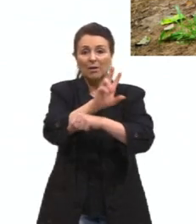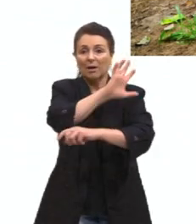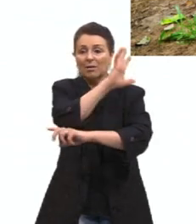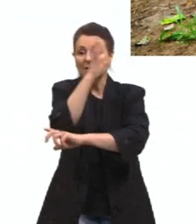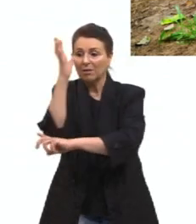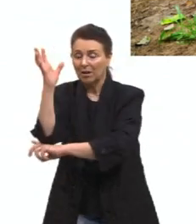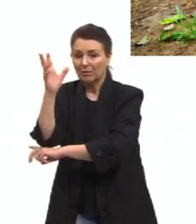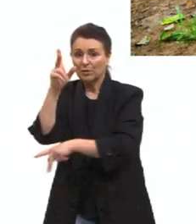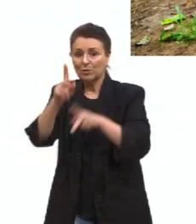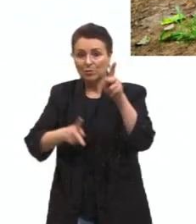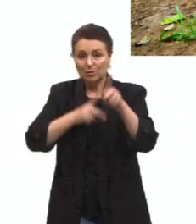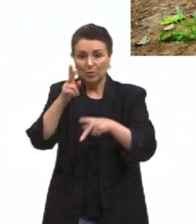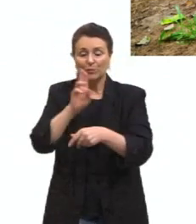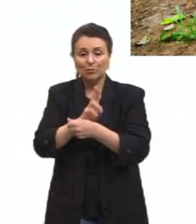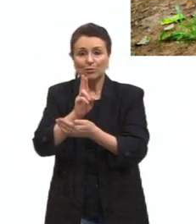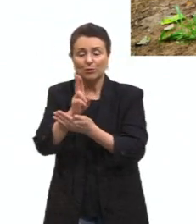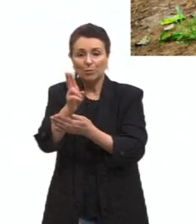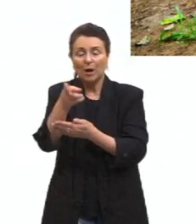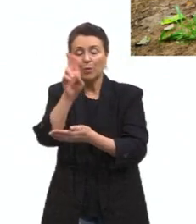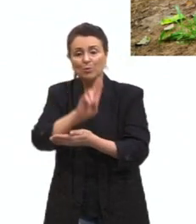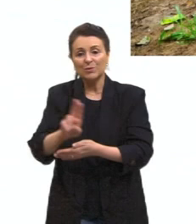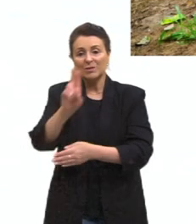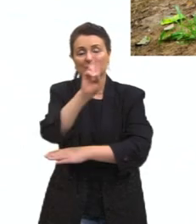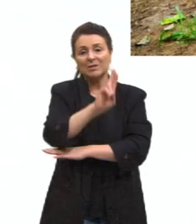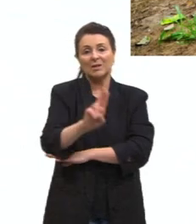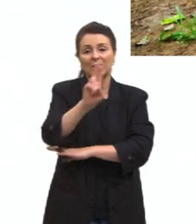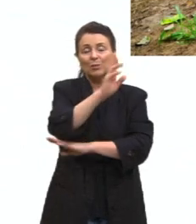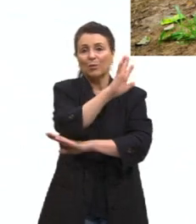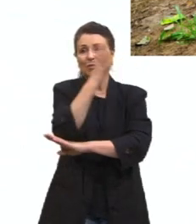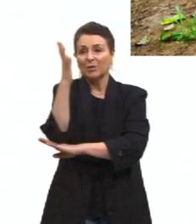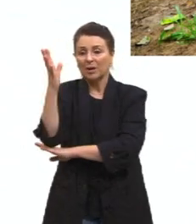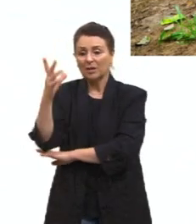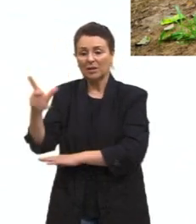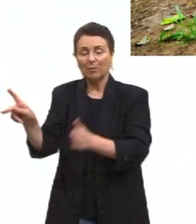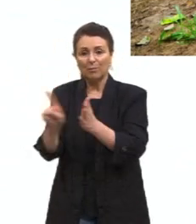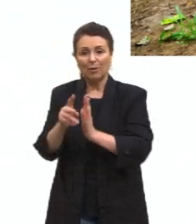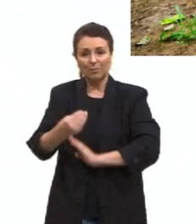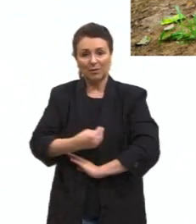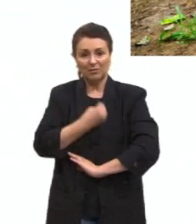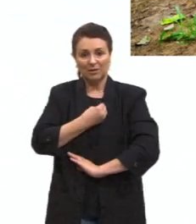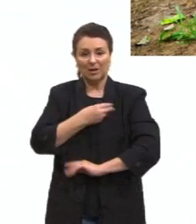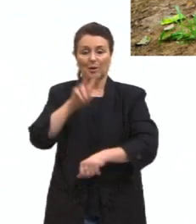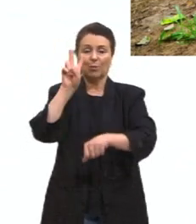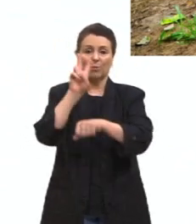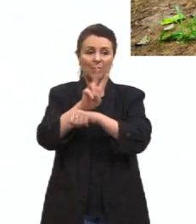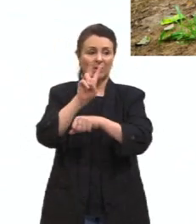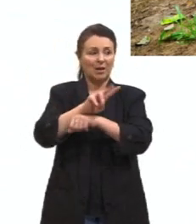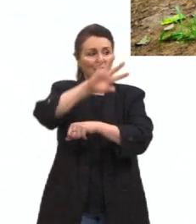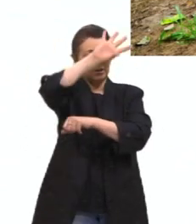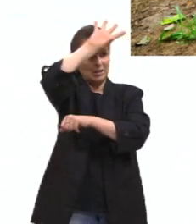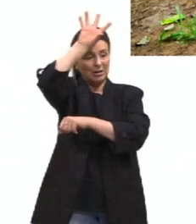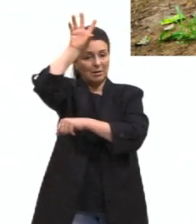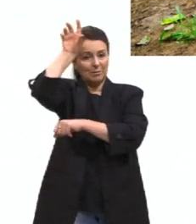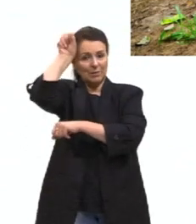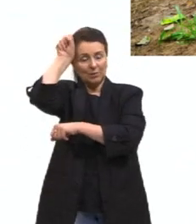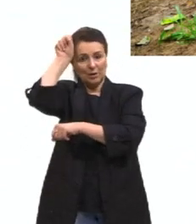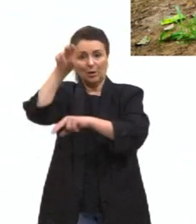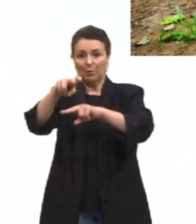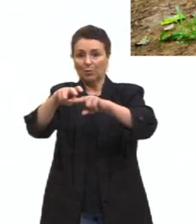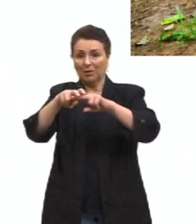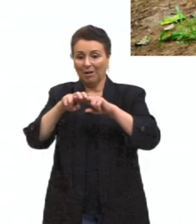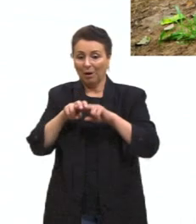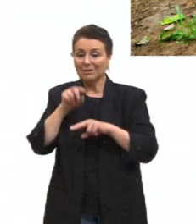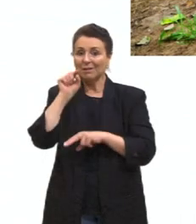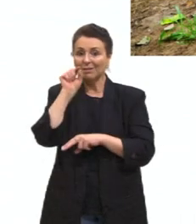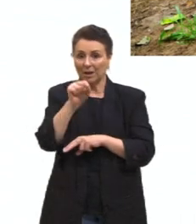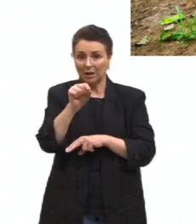extraindo esses recursos naturais, mas de maneira a preservar a Amazônia, e aí, por causa dessa atuação,